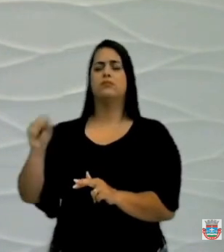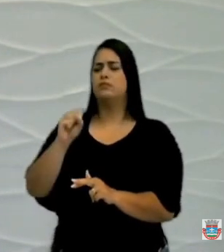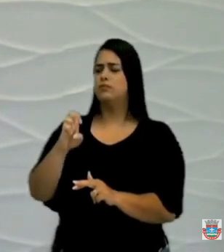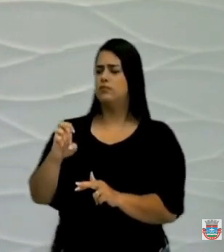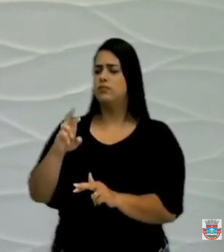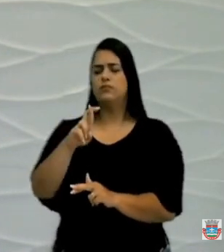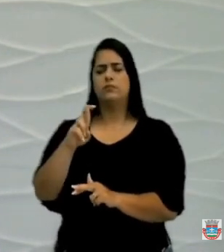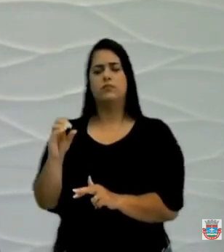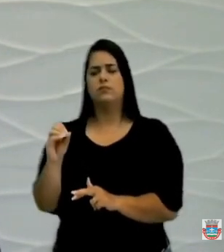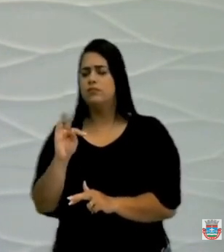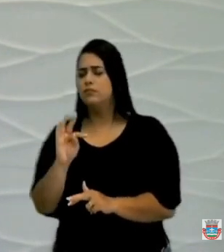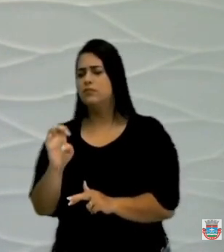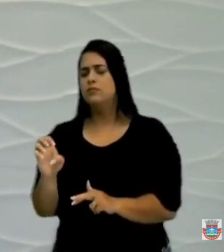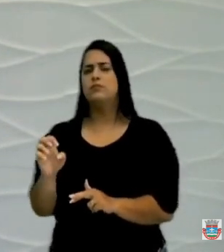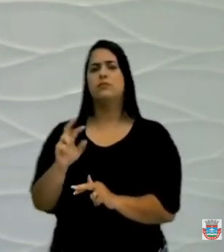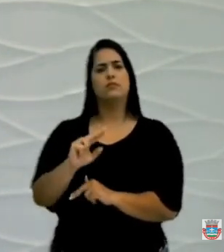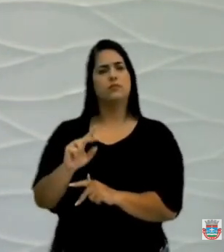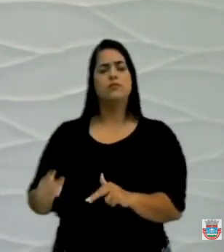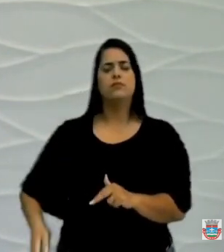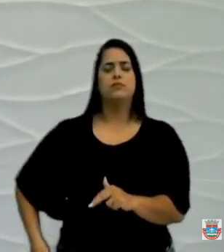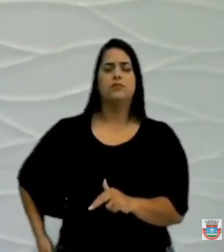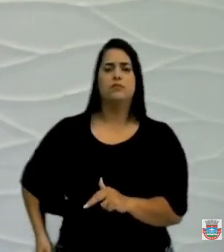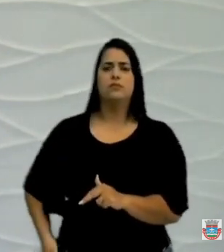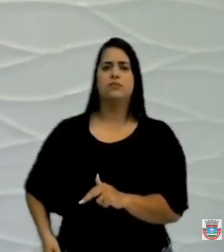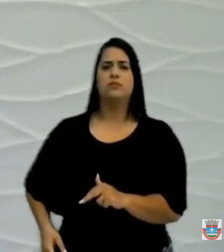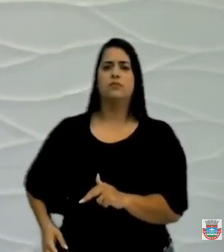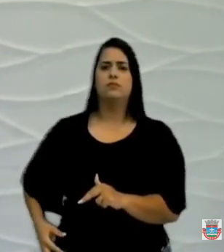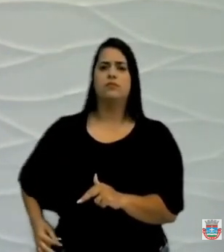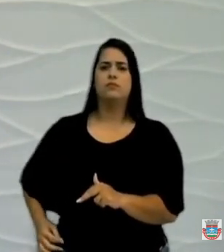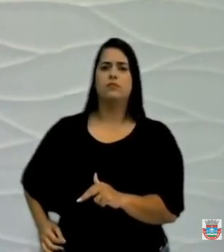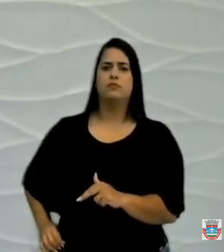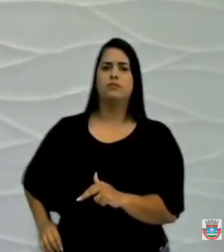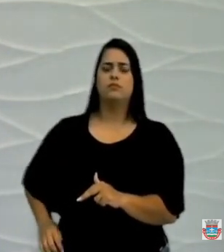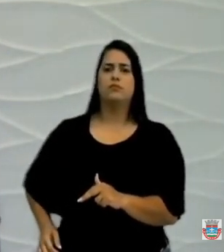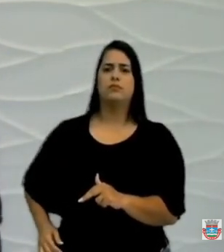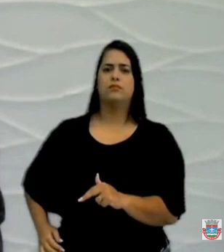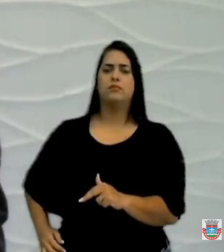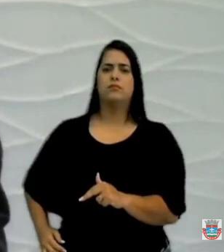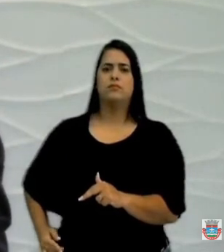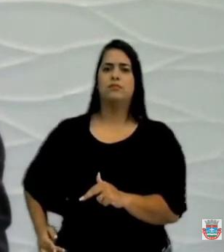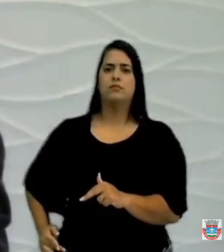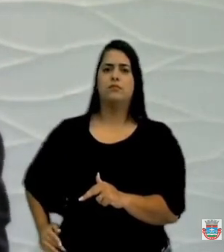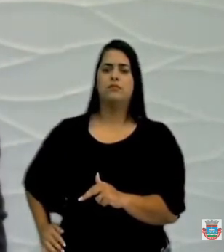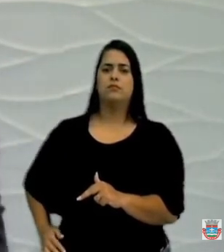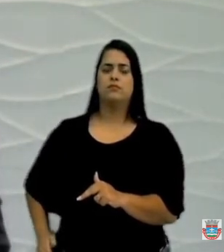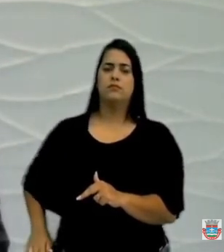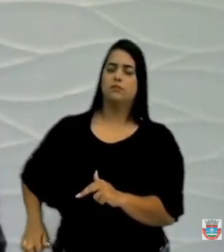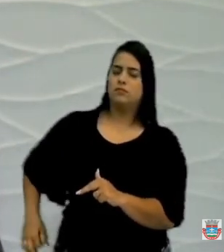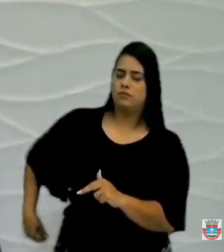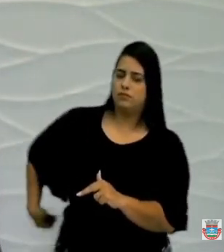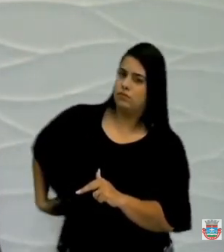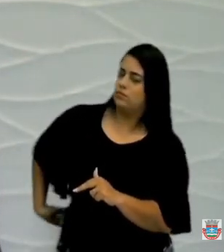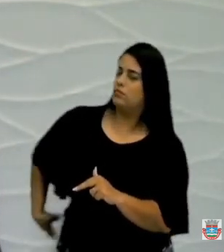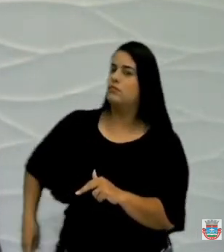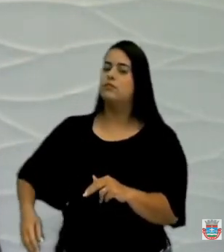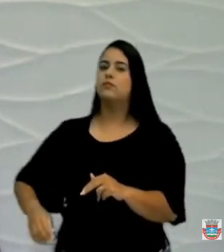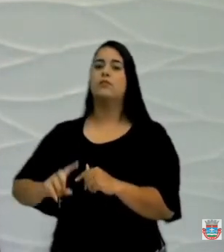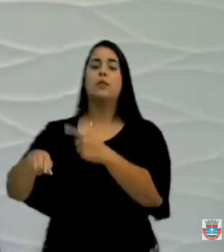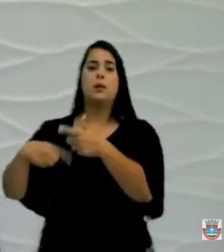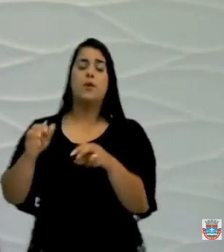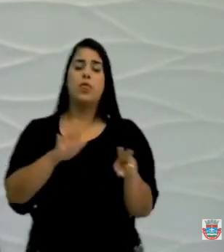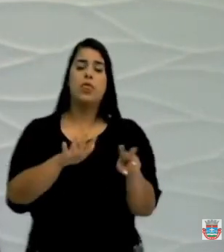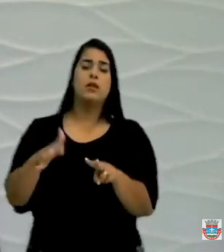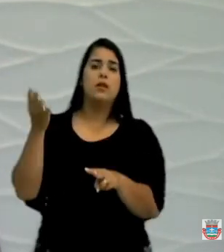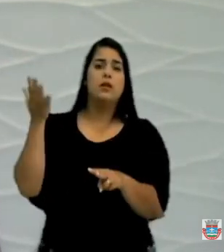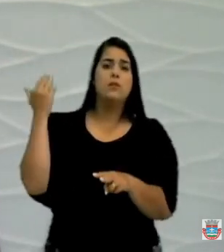Caíbra, Caldeirãozinho, para depois atender os outros vereadores de outras regiões, como eu passei na semana passada, no Salgado, Cantinho,